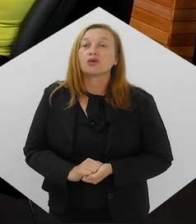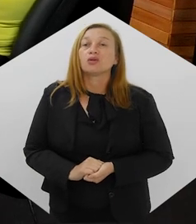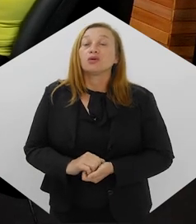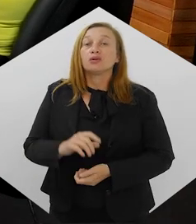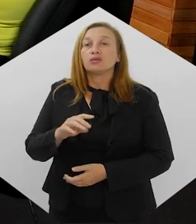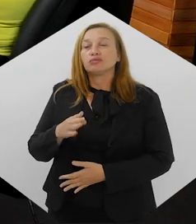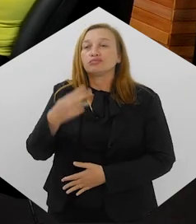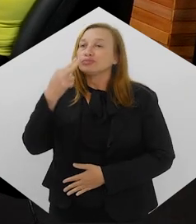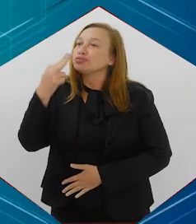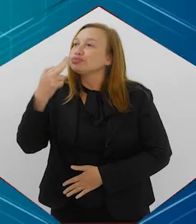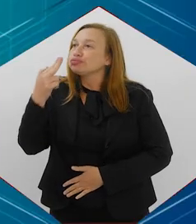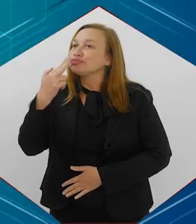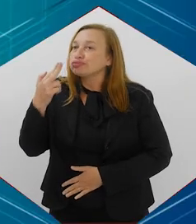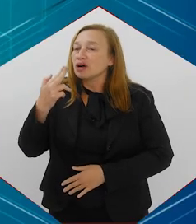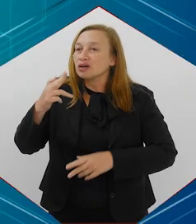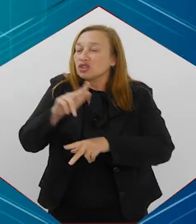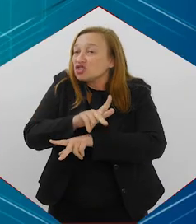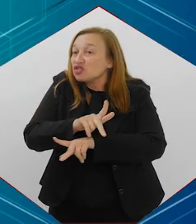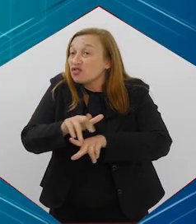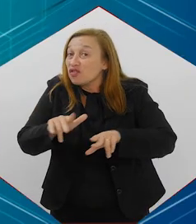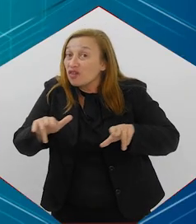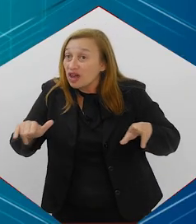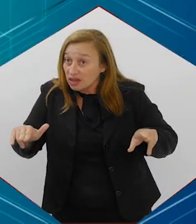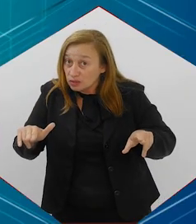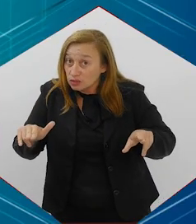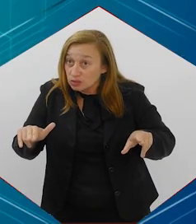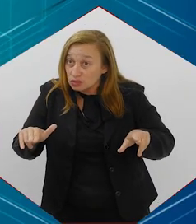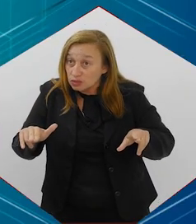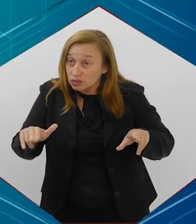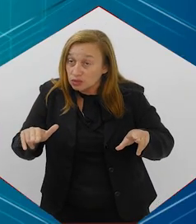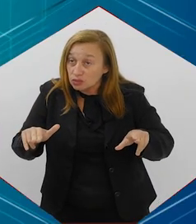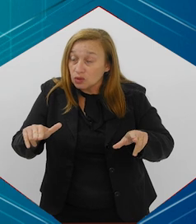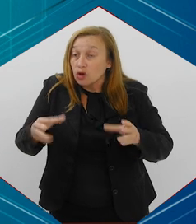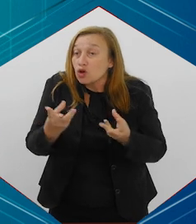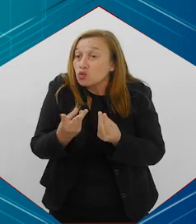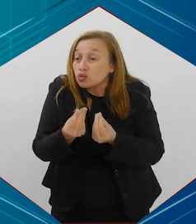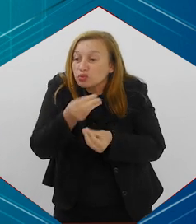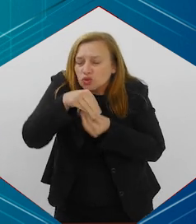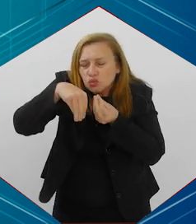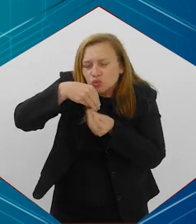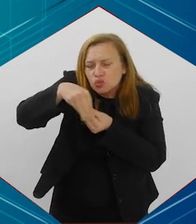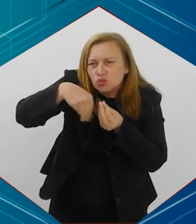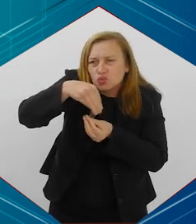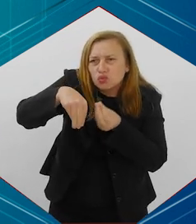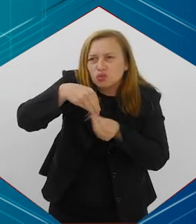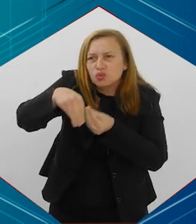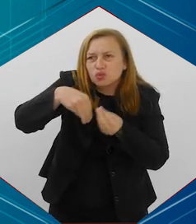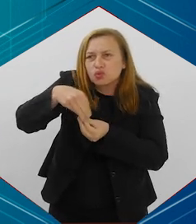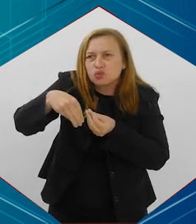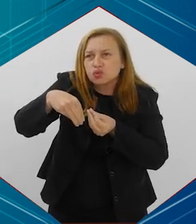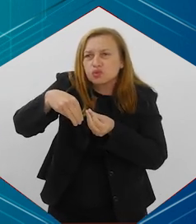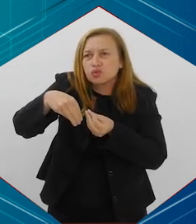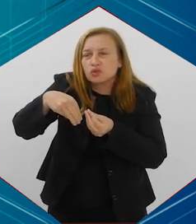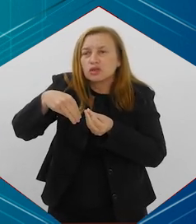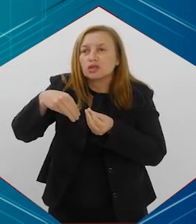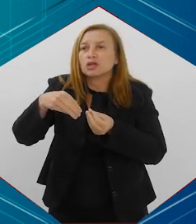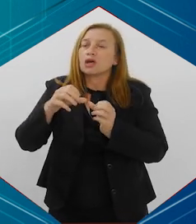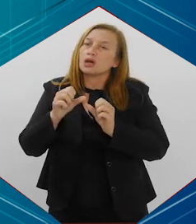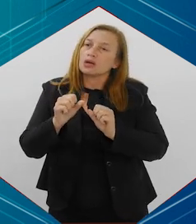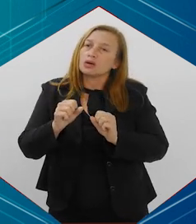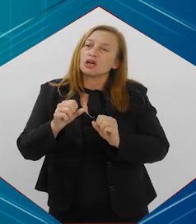O tabagismo, ele tem diversas... O cigarro, tem diversas substâncias nocivas, né?